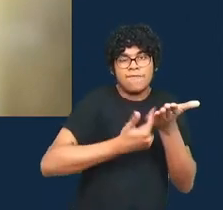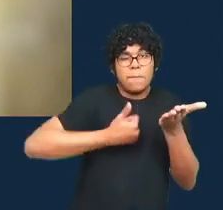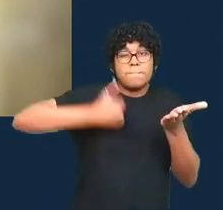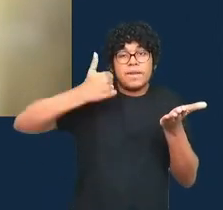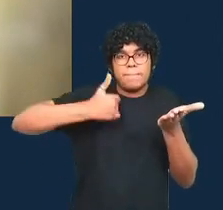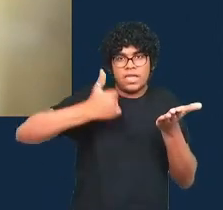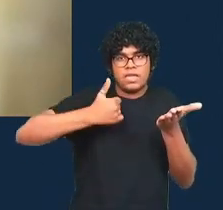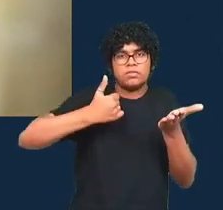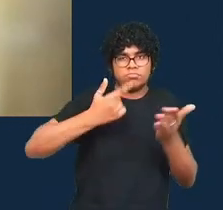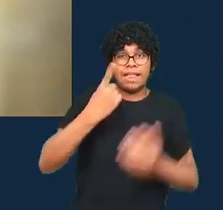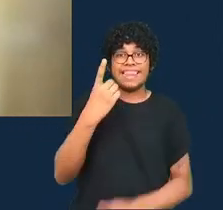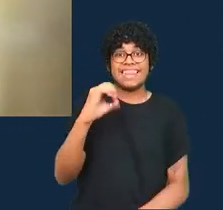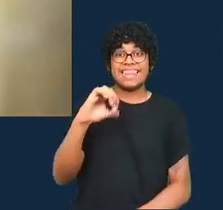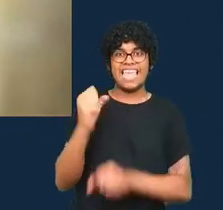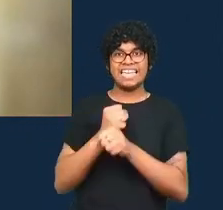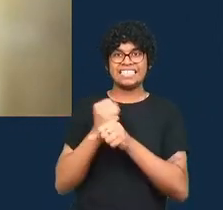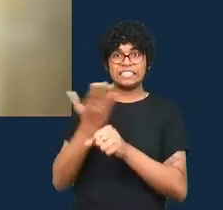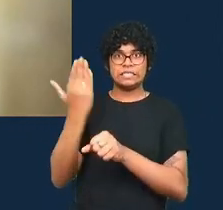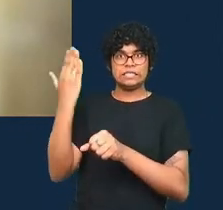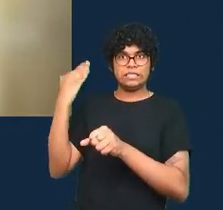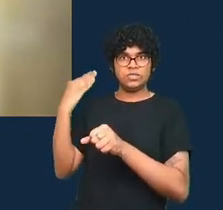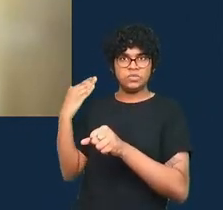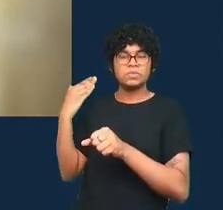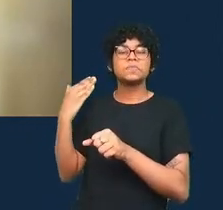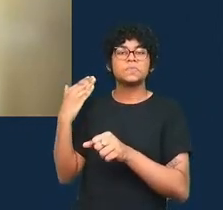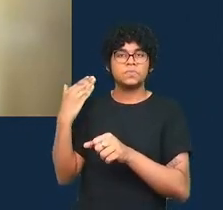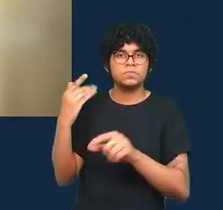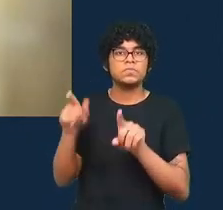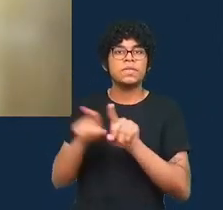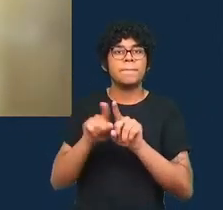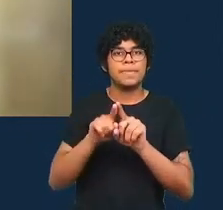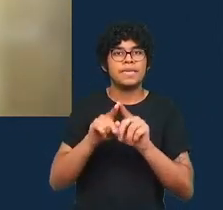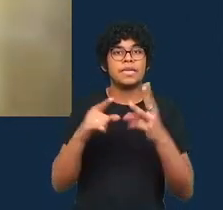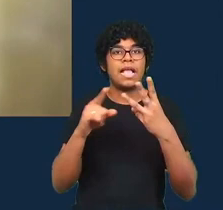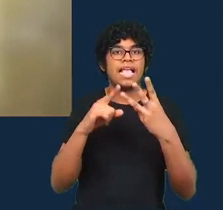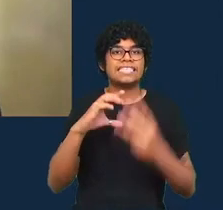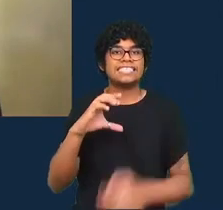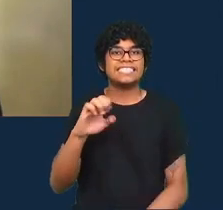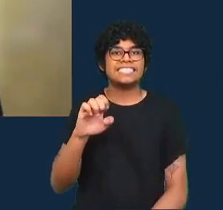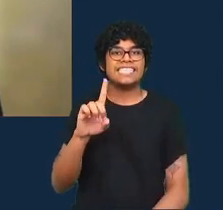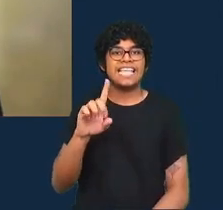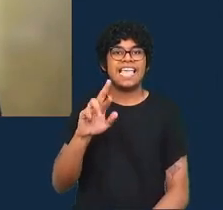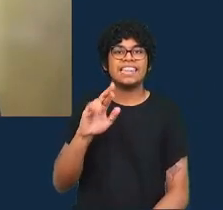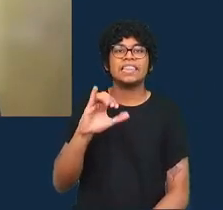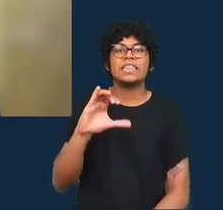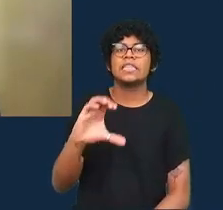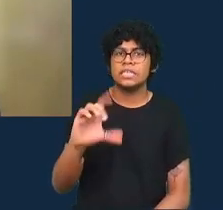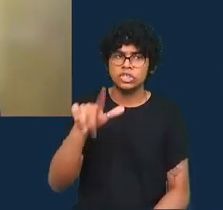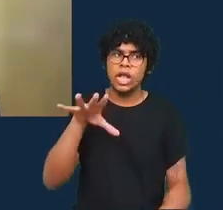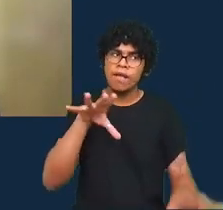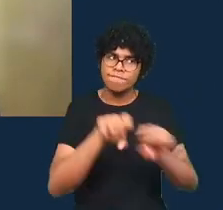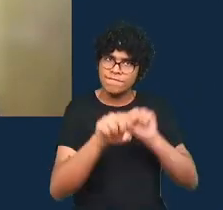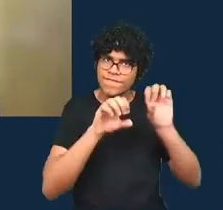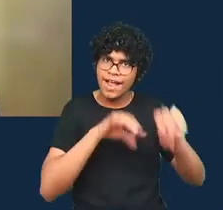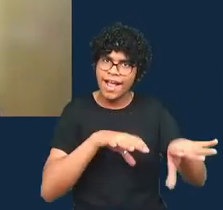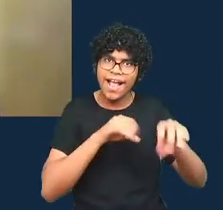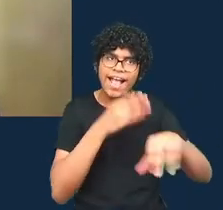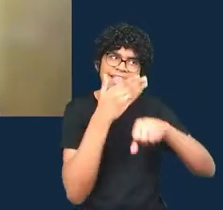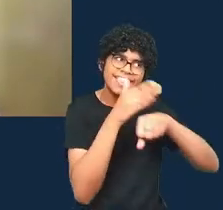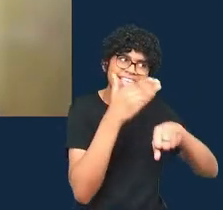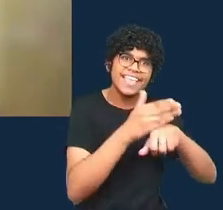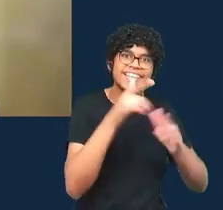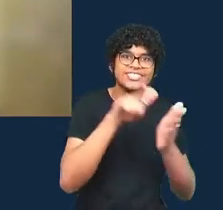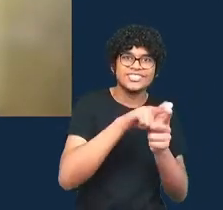atrás Cedric também já forma jornalistas treina jornalistas já há muito tempo então os três tem